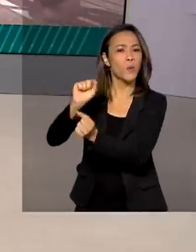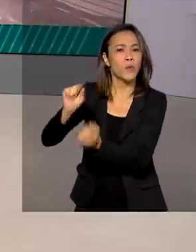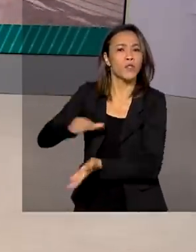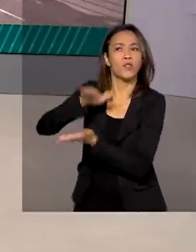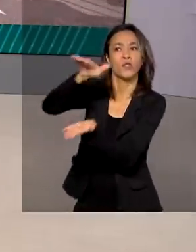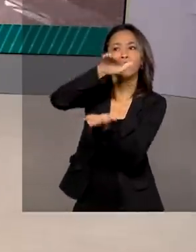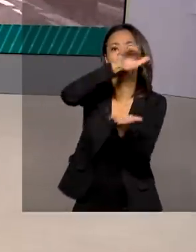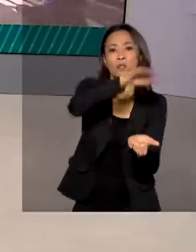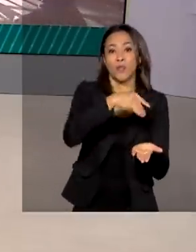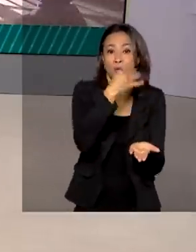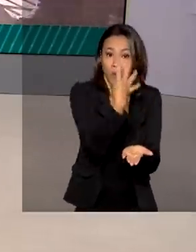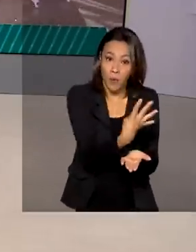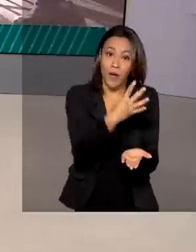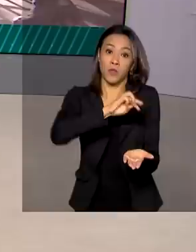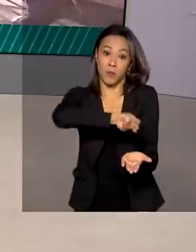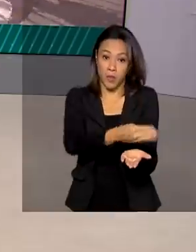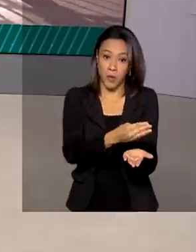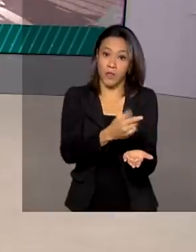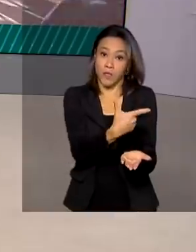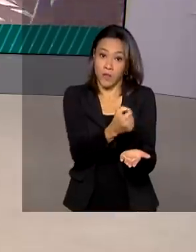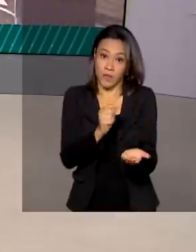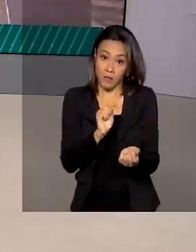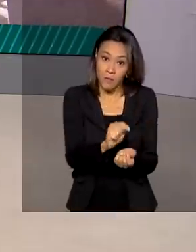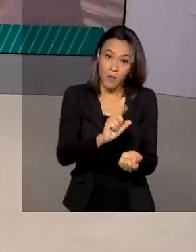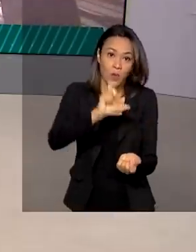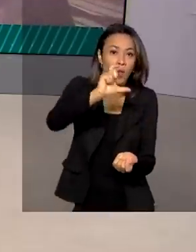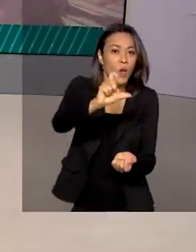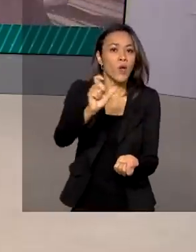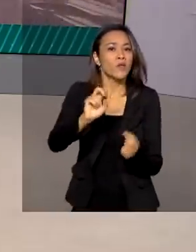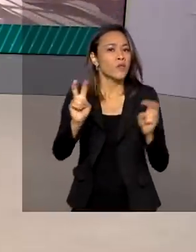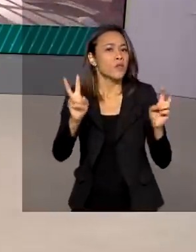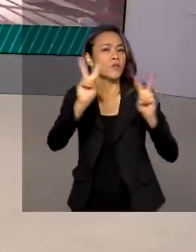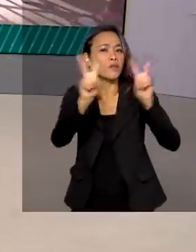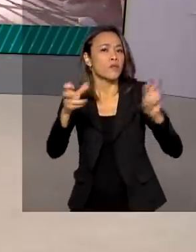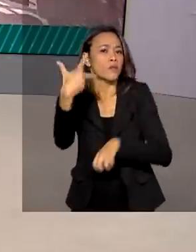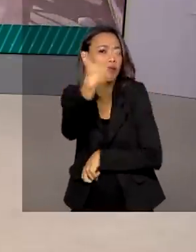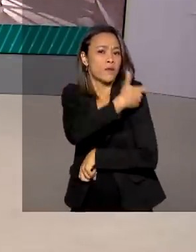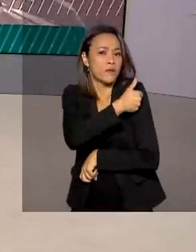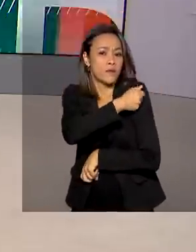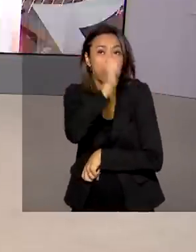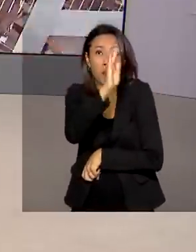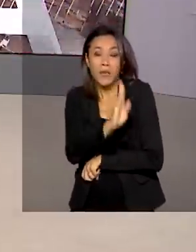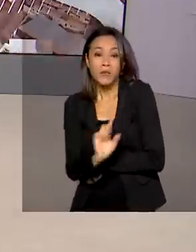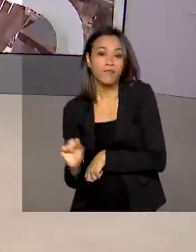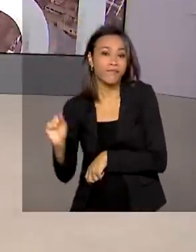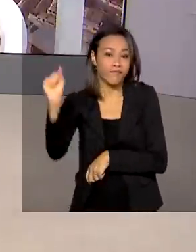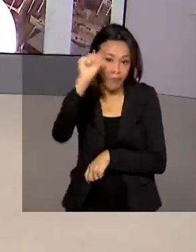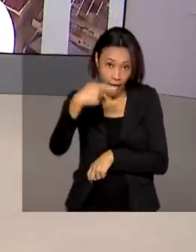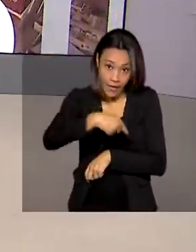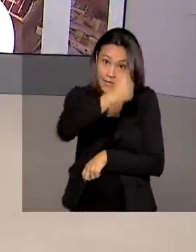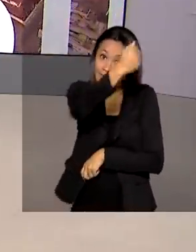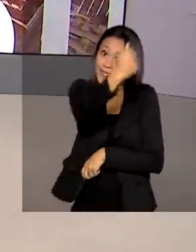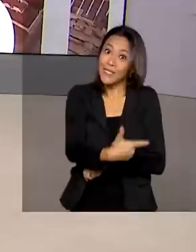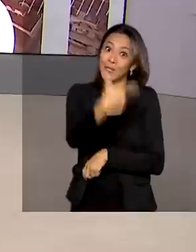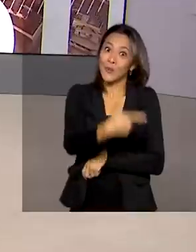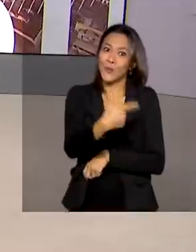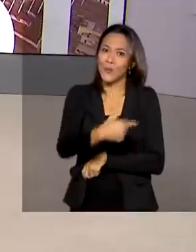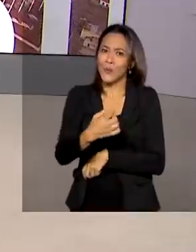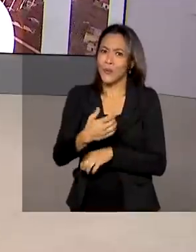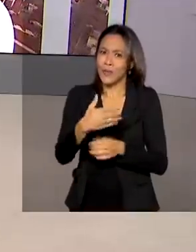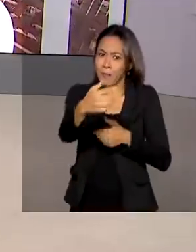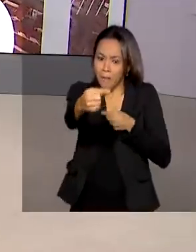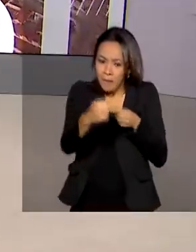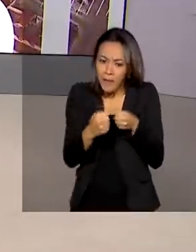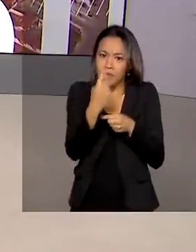4,2 milhões de de vacinas contra a Covid-19 para todo o país. Esta é a segunda remessa em menos de uma